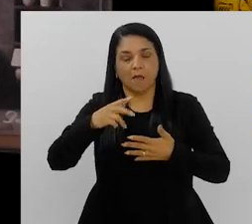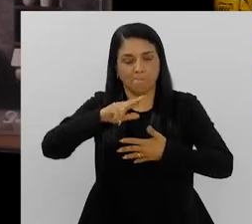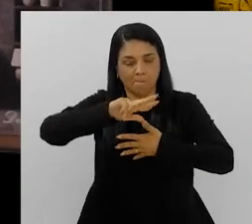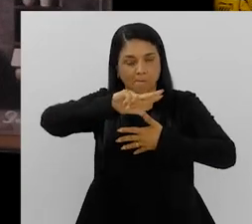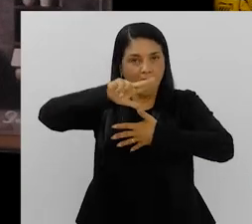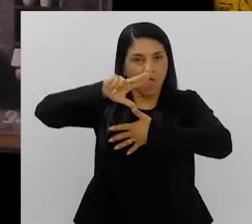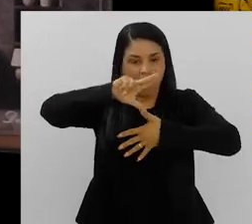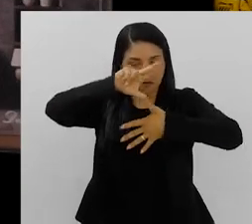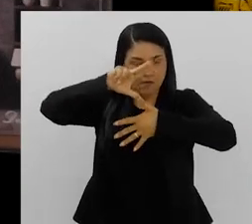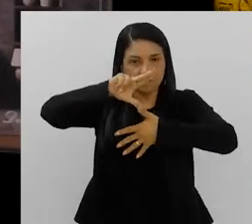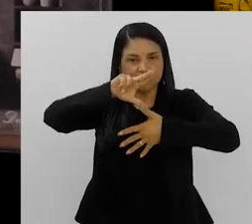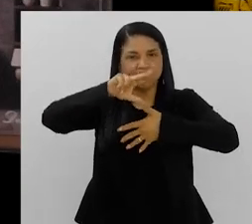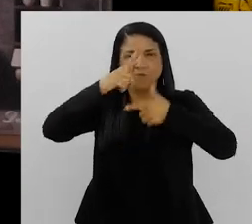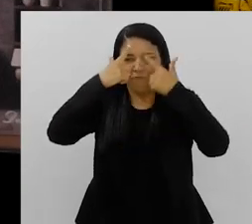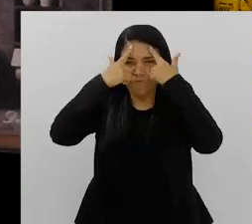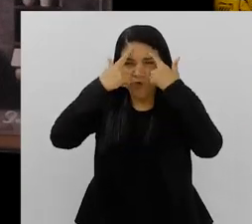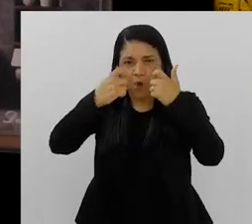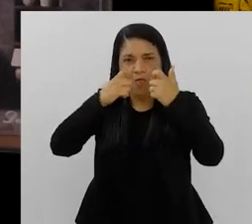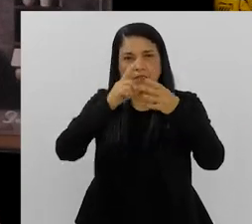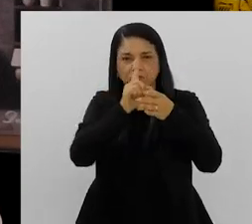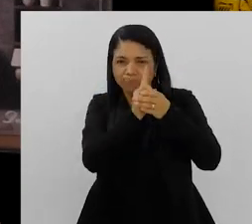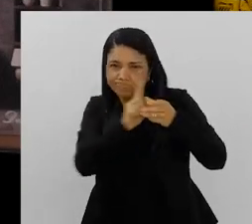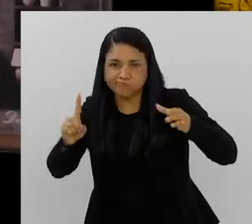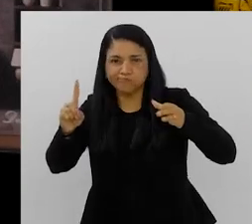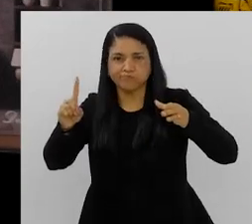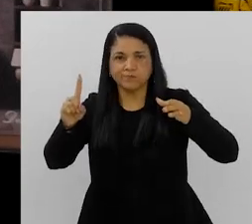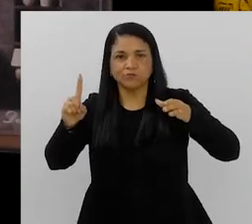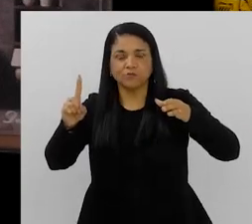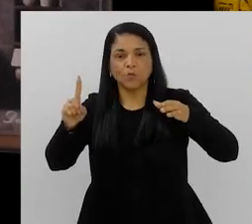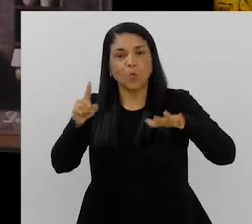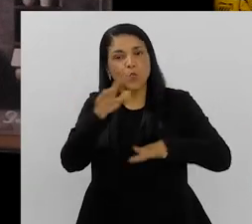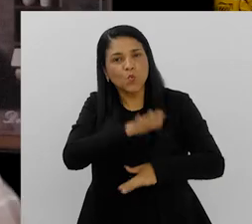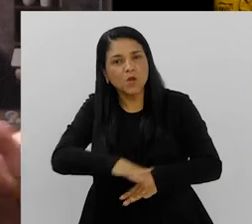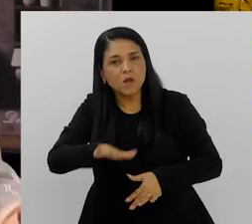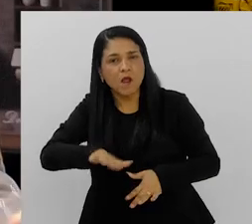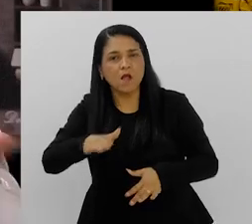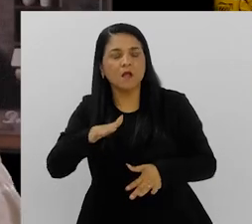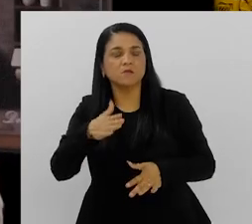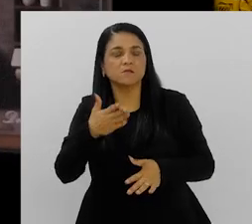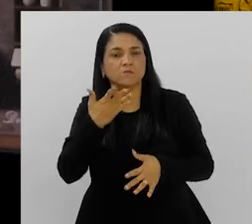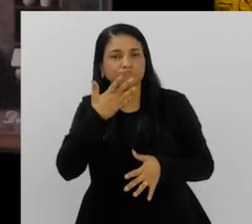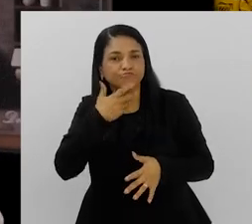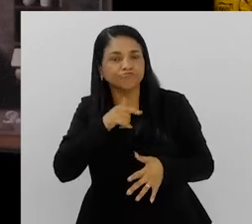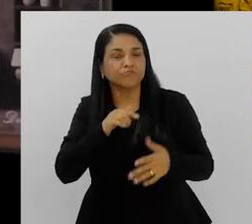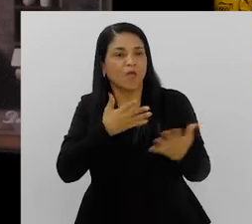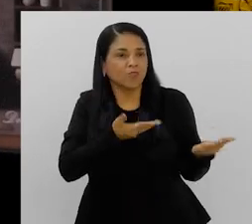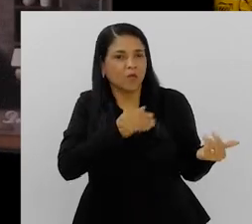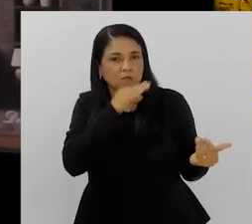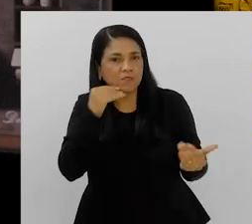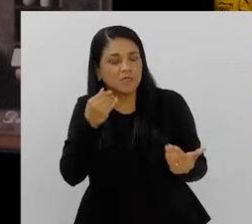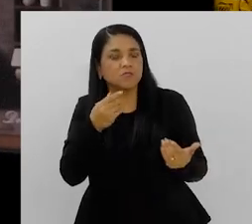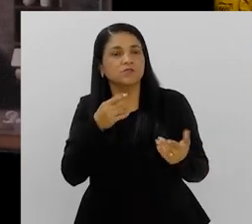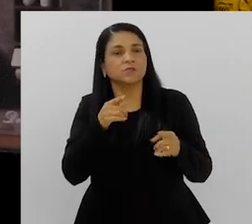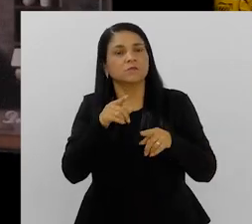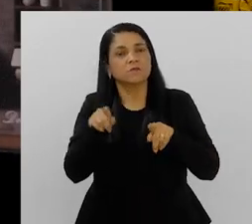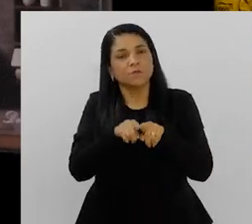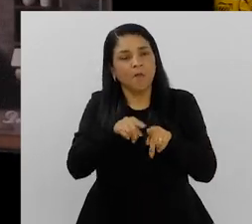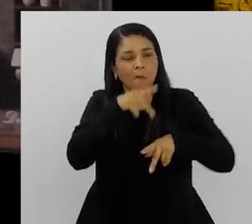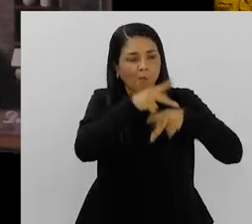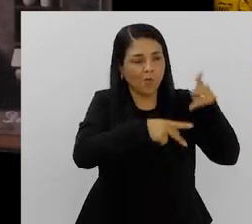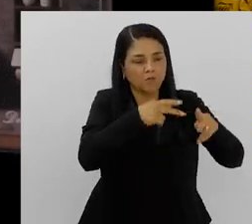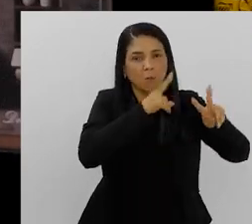nas Américas, que são políticas violentas de exclusão com crianças, com adolescentes, com a população